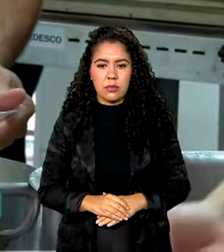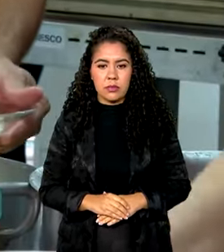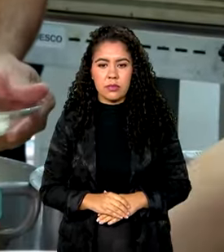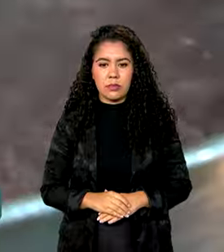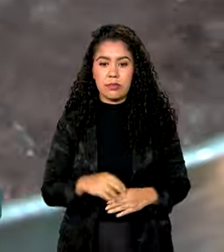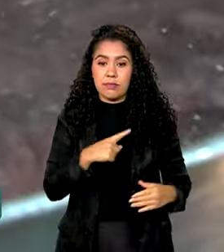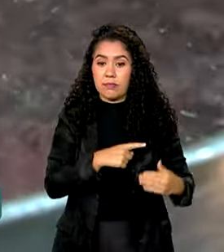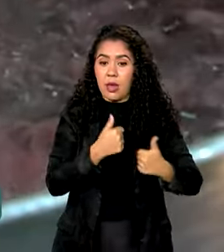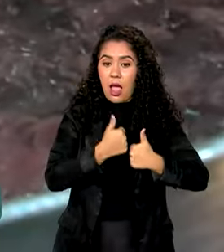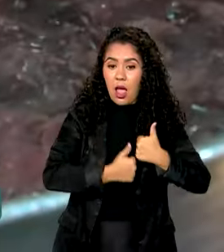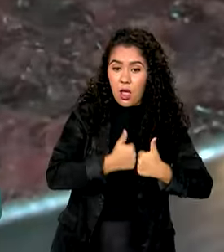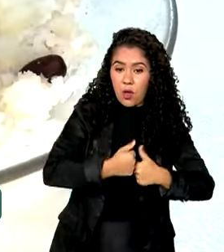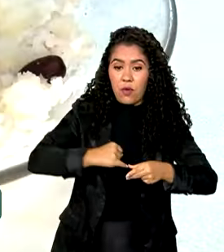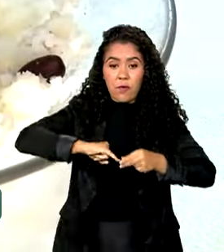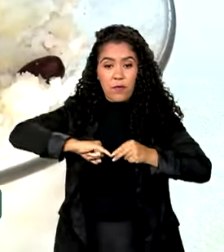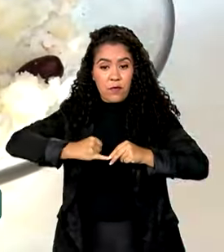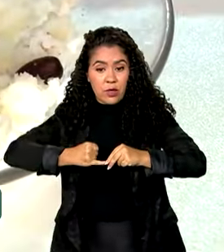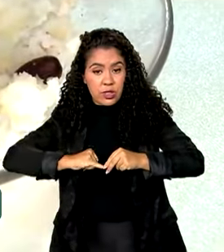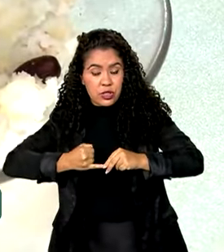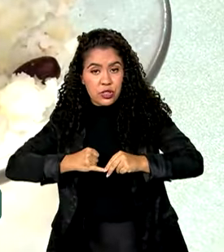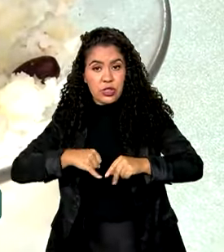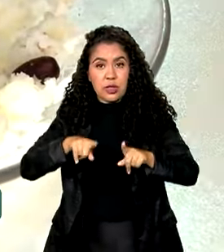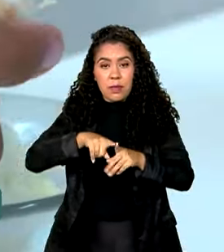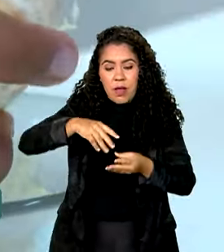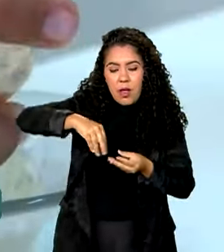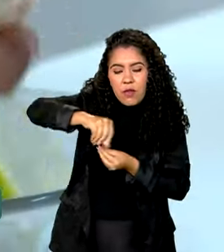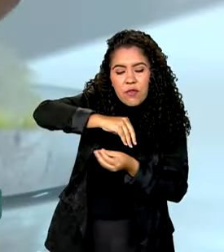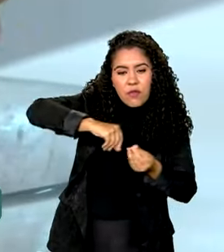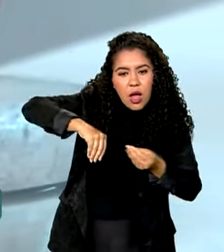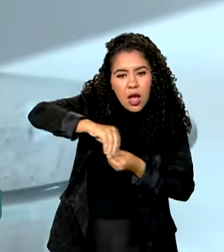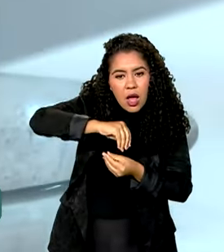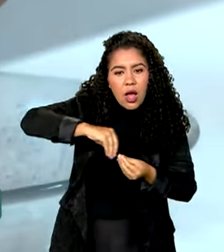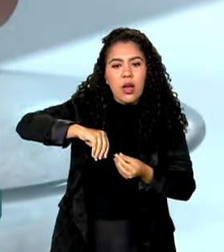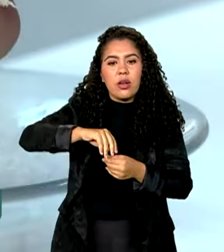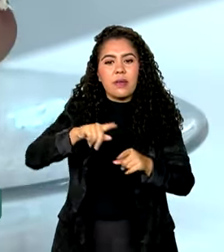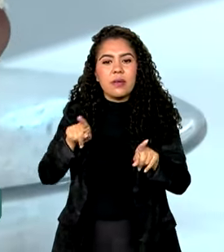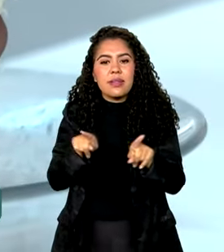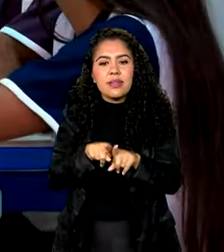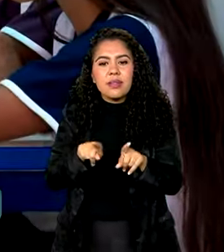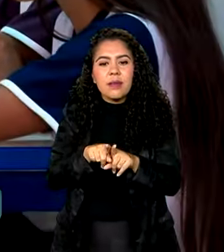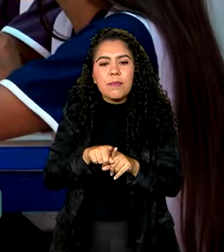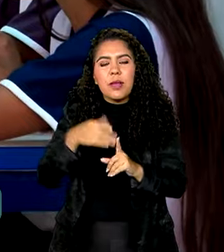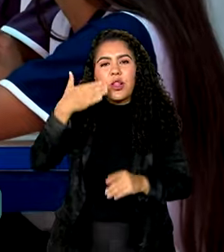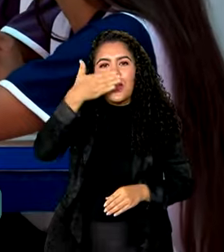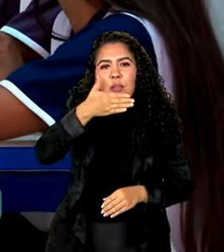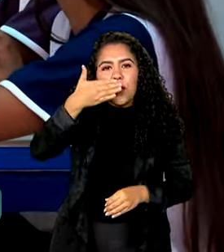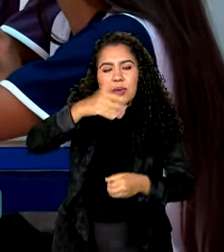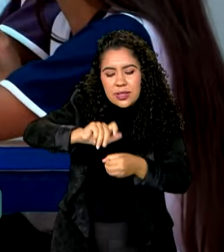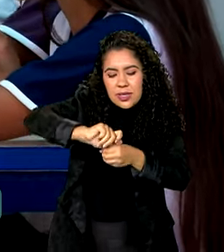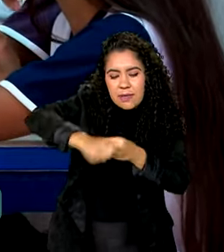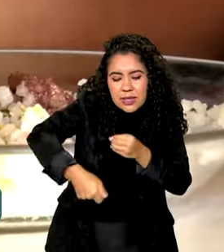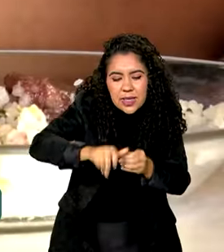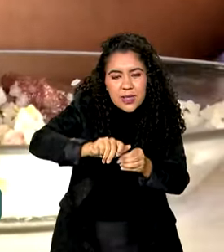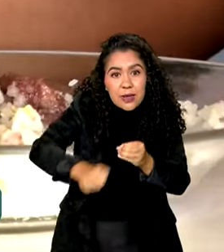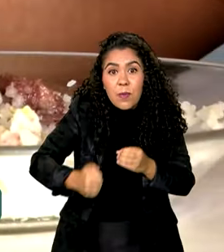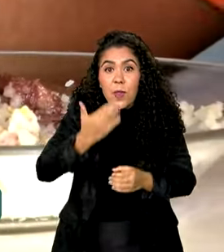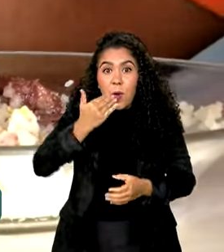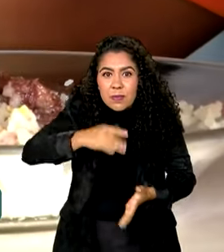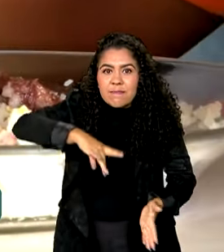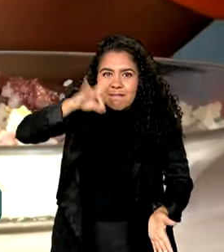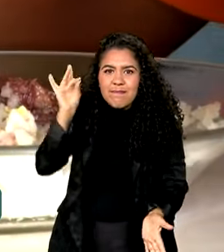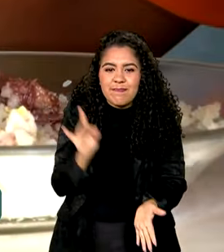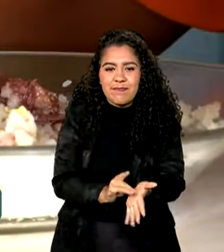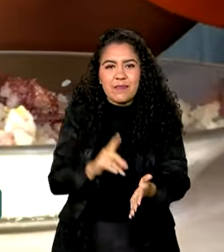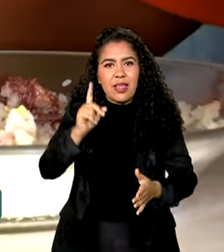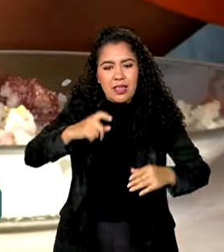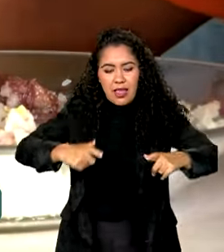Arroz, feijão preto, farofa com couve e de sobremesa tangerina, comida de verdade no prato da